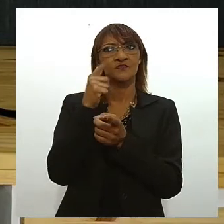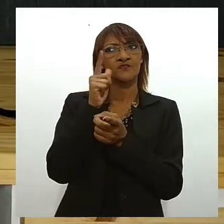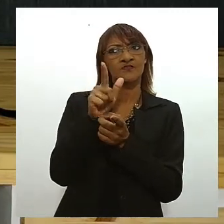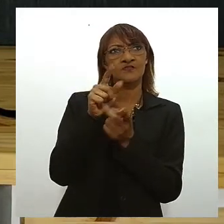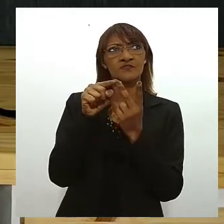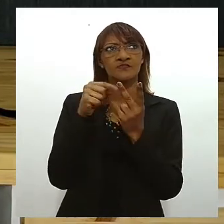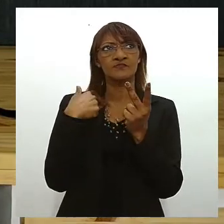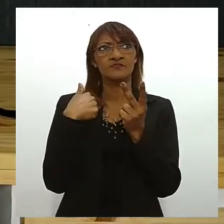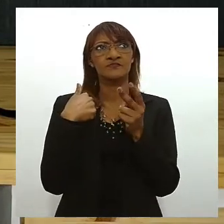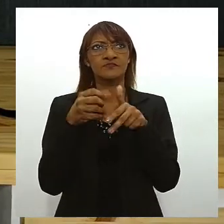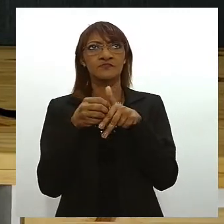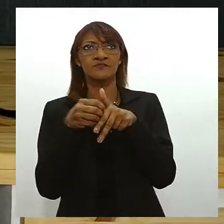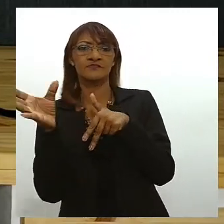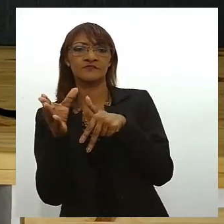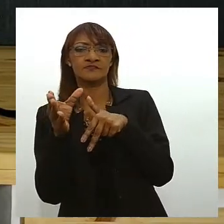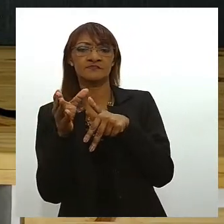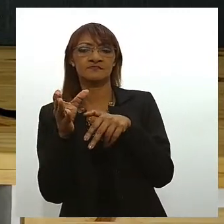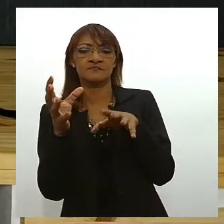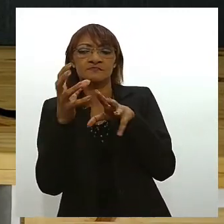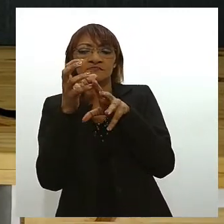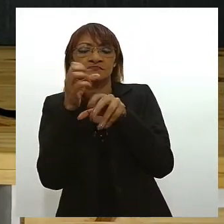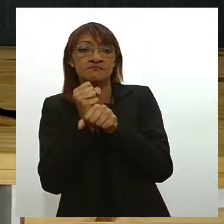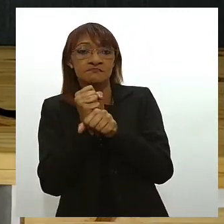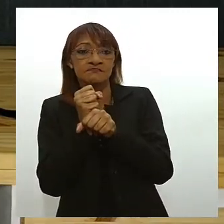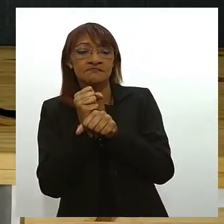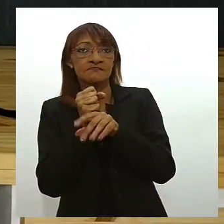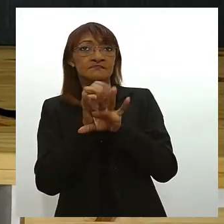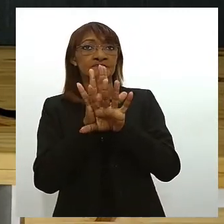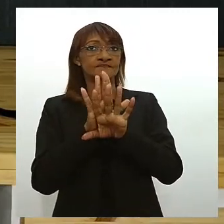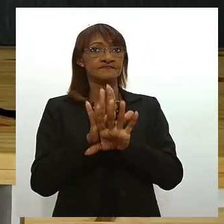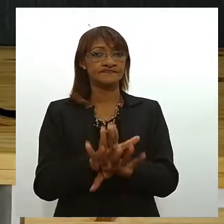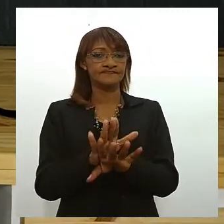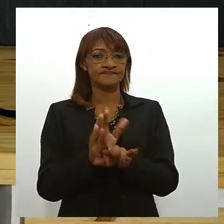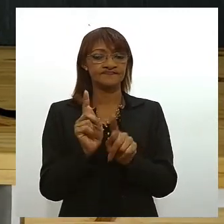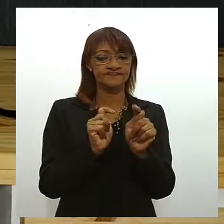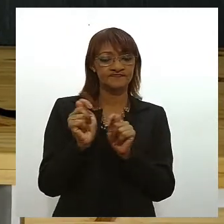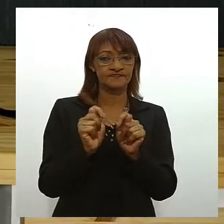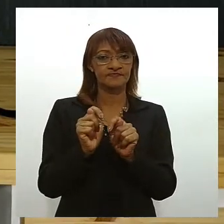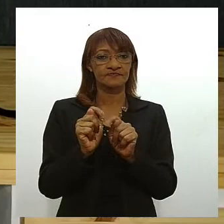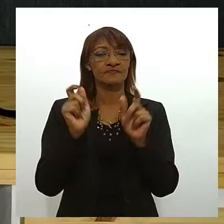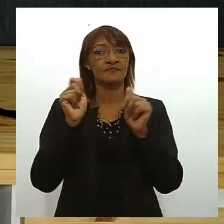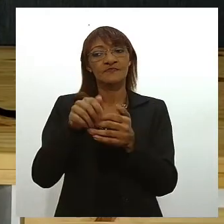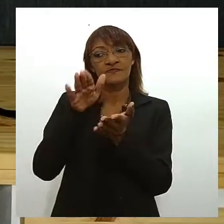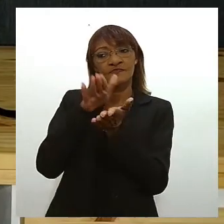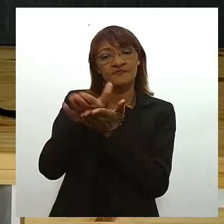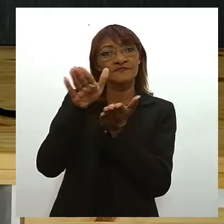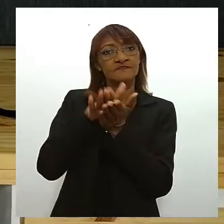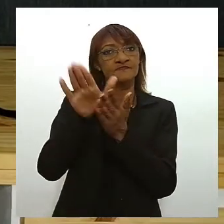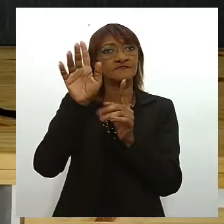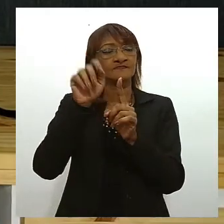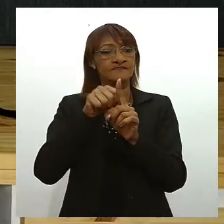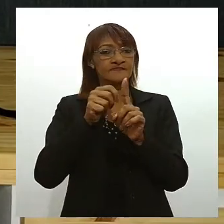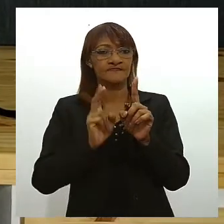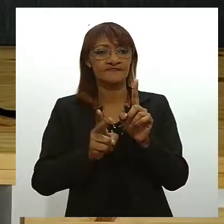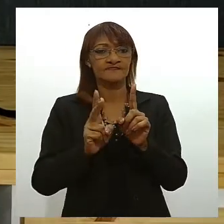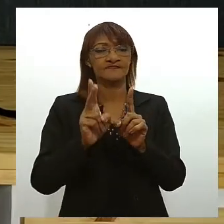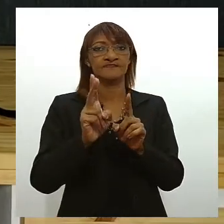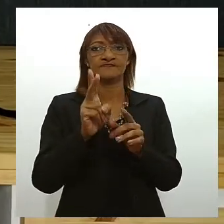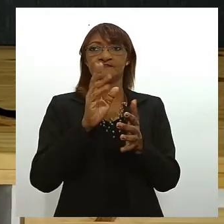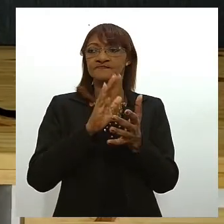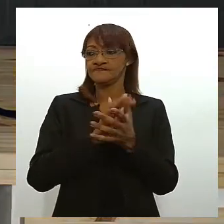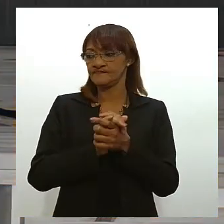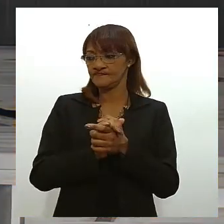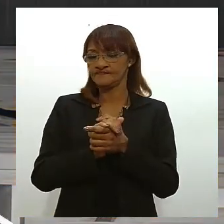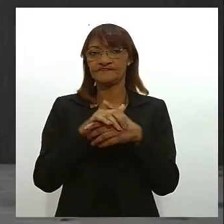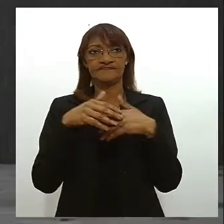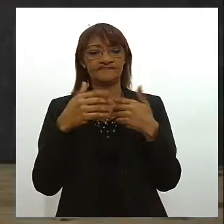o quanto você gasta e enxugar o máximo possível para que você possa fazer uma sobra de dinheiro mensal para então ir para